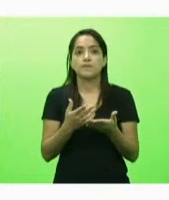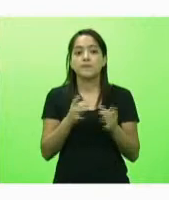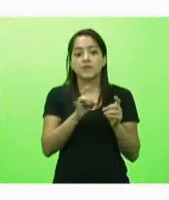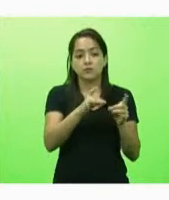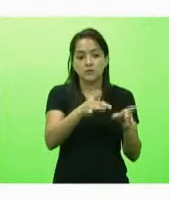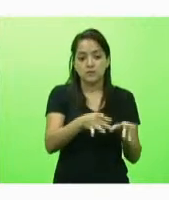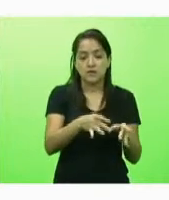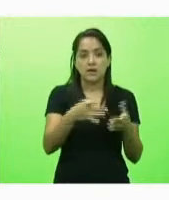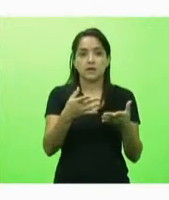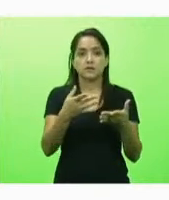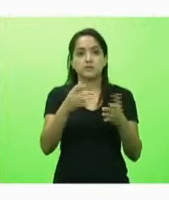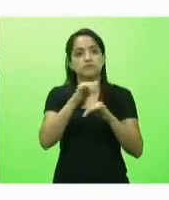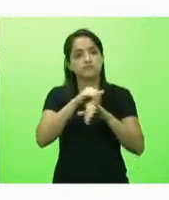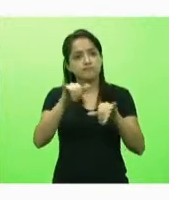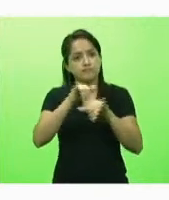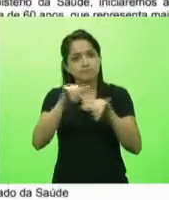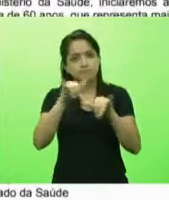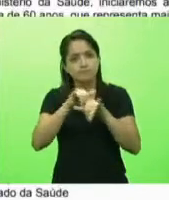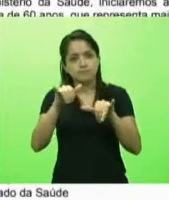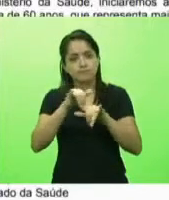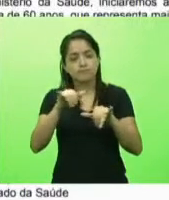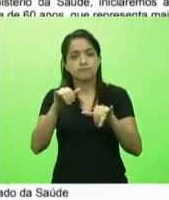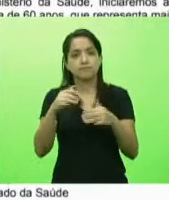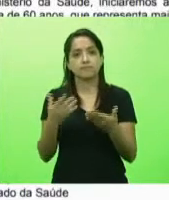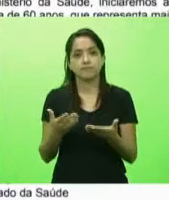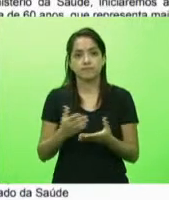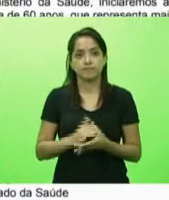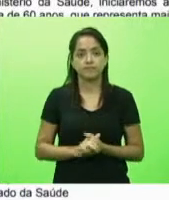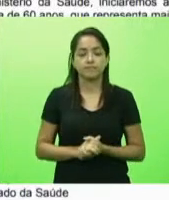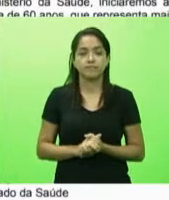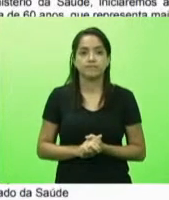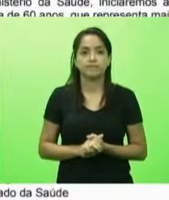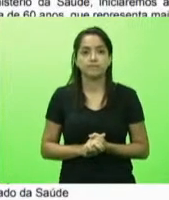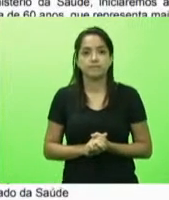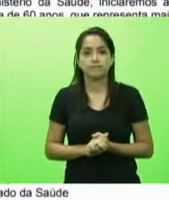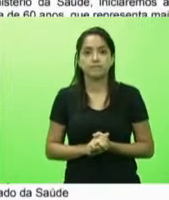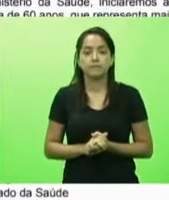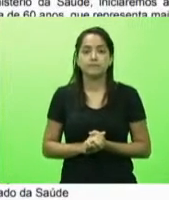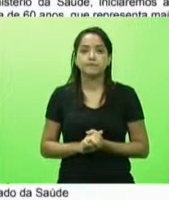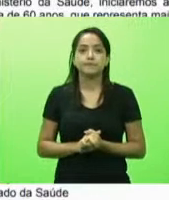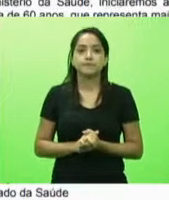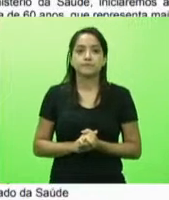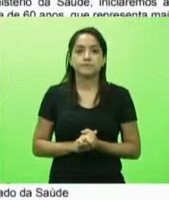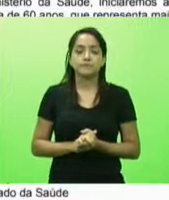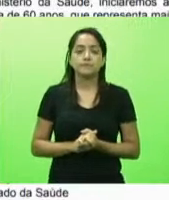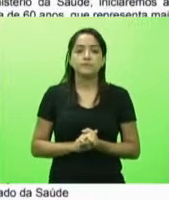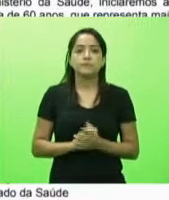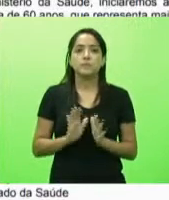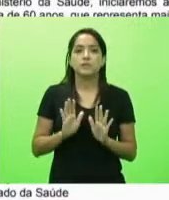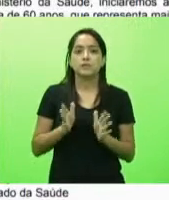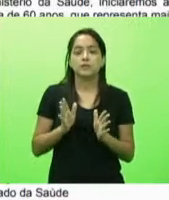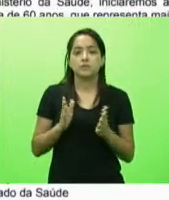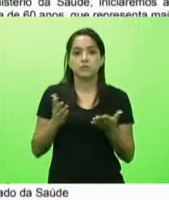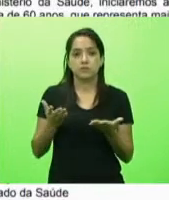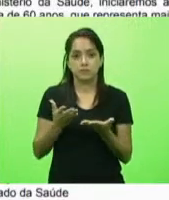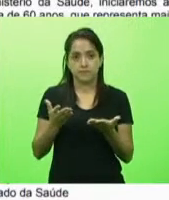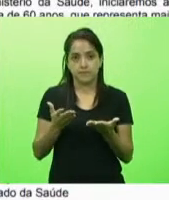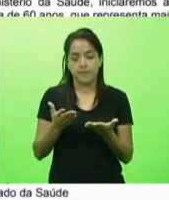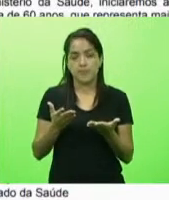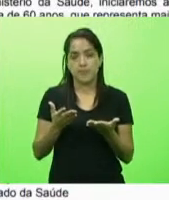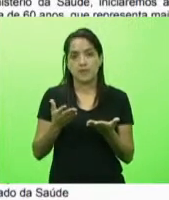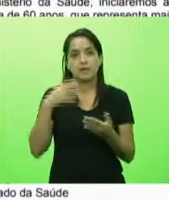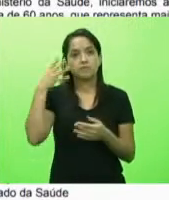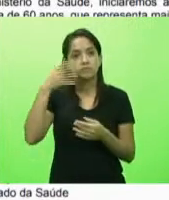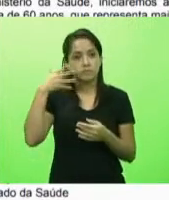da informação do que está sendo vacinado nós há pouco então nos manifestamos